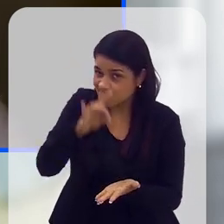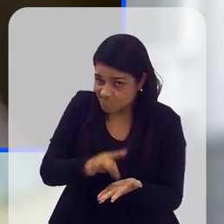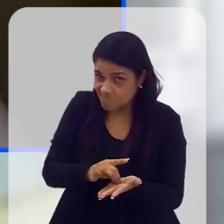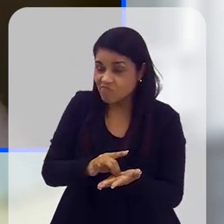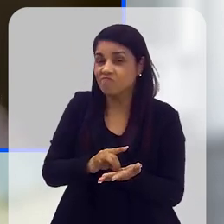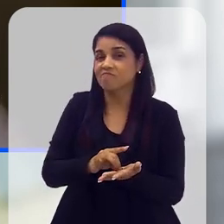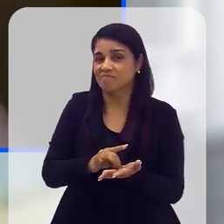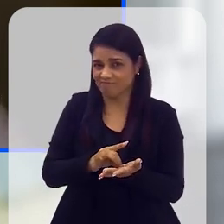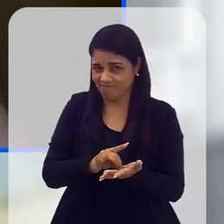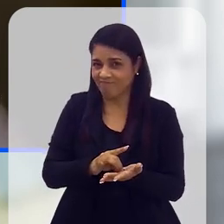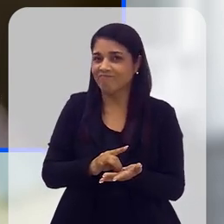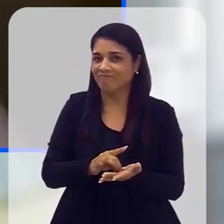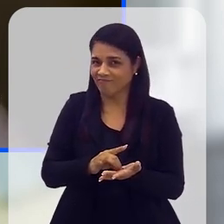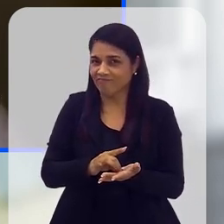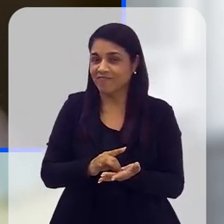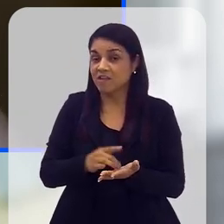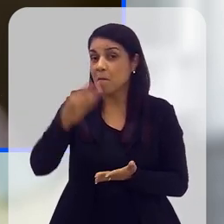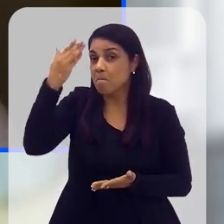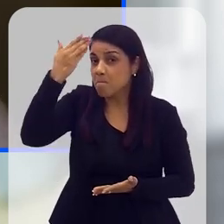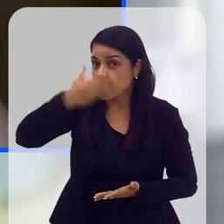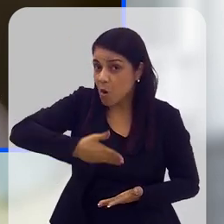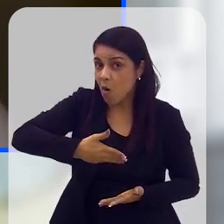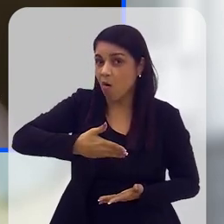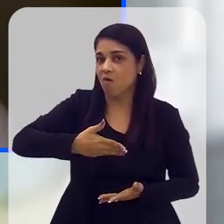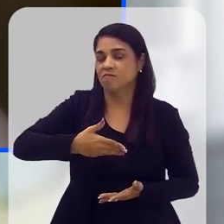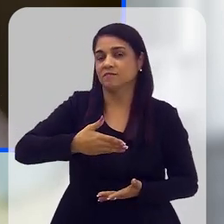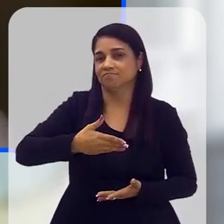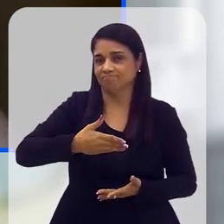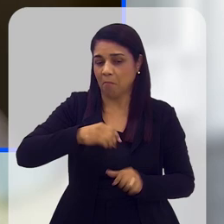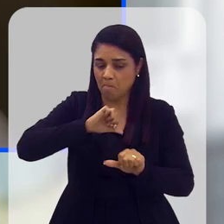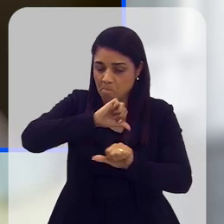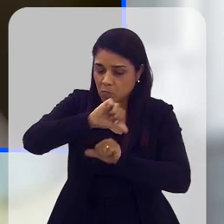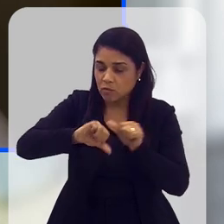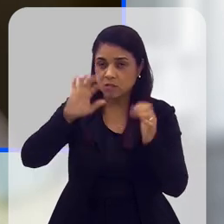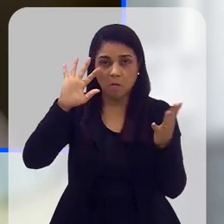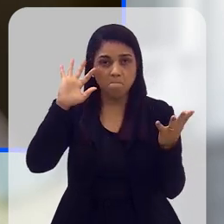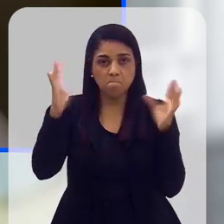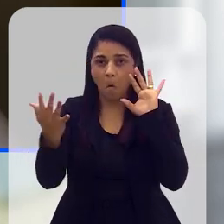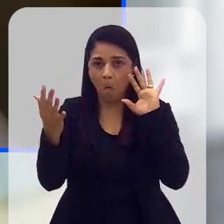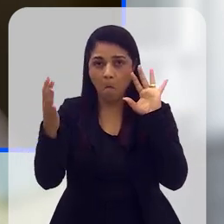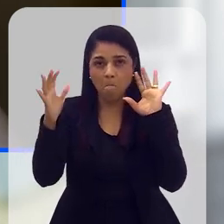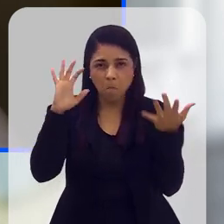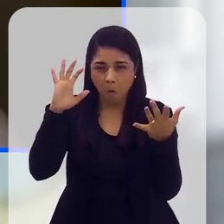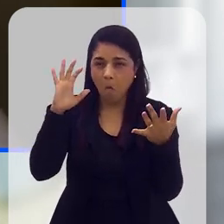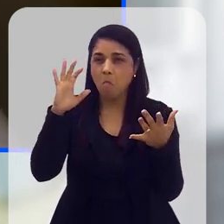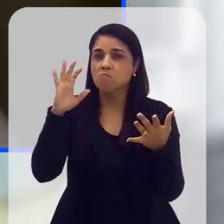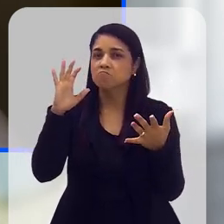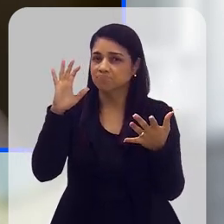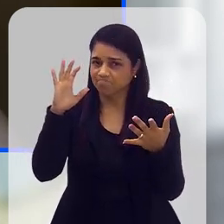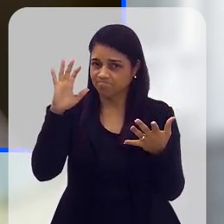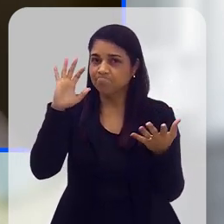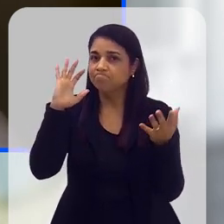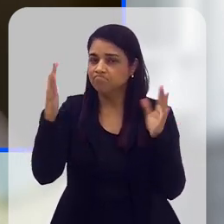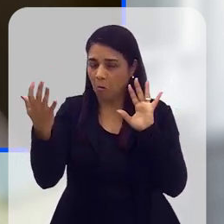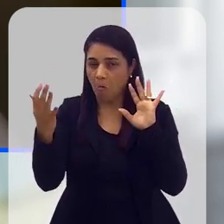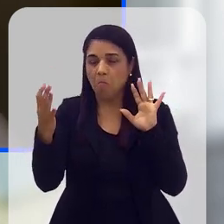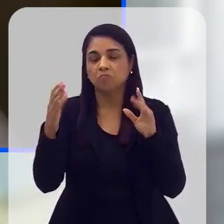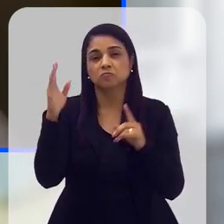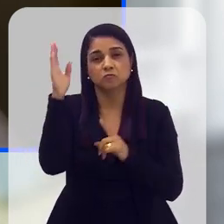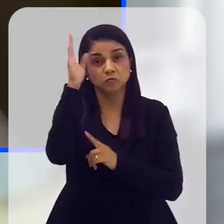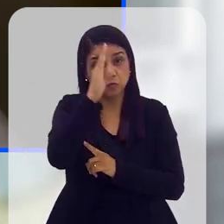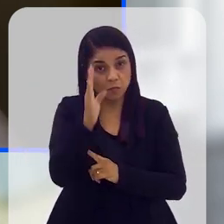vê que realmente tem acontecimentos maiores que provam que há realmente uma mudança climática bastante